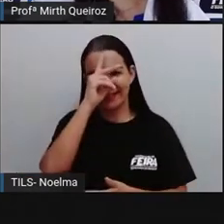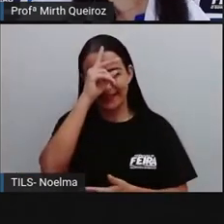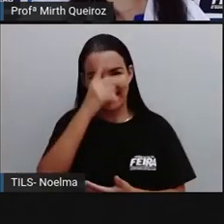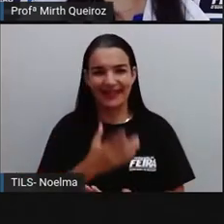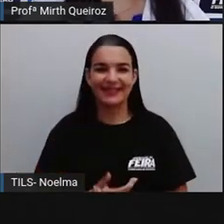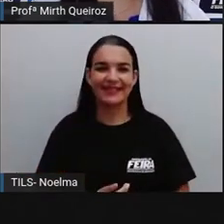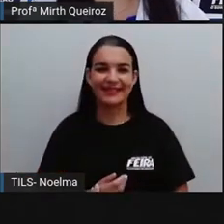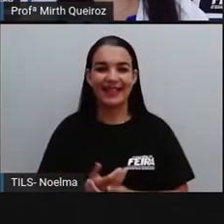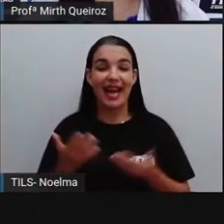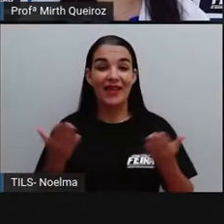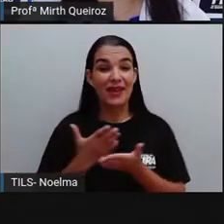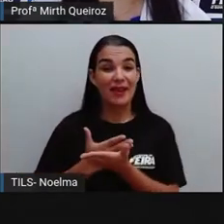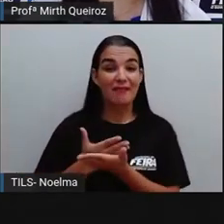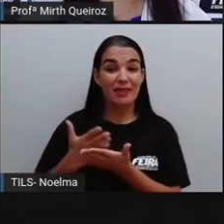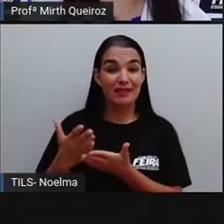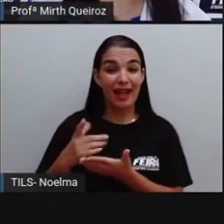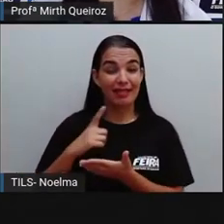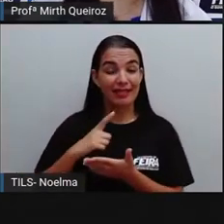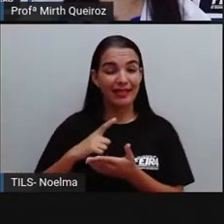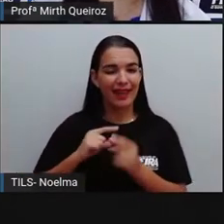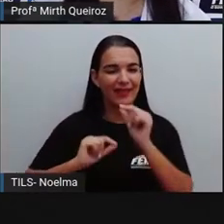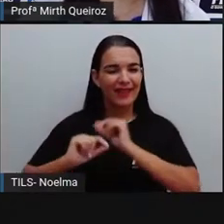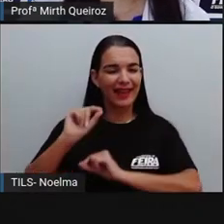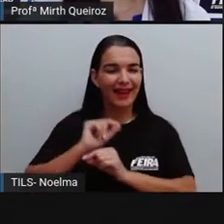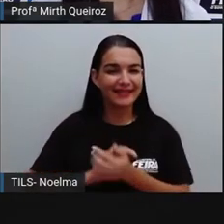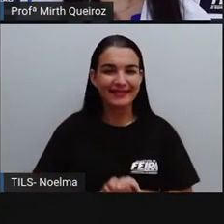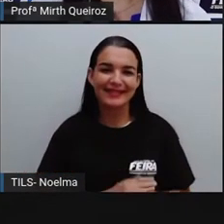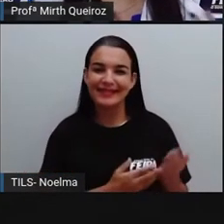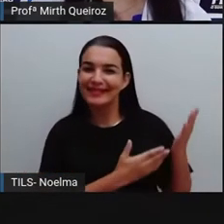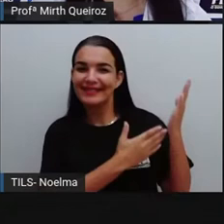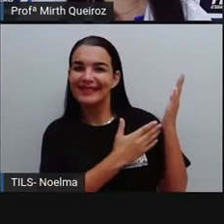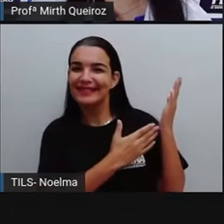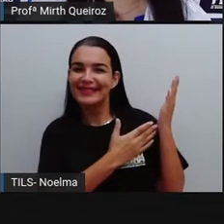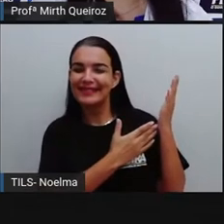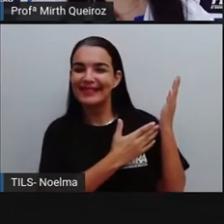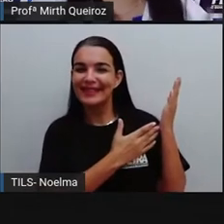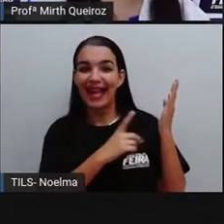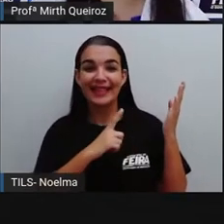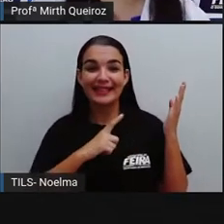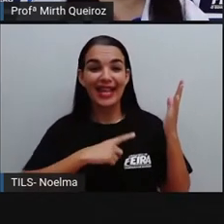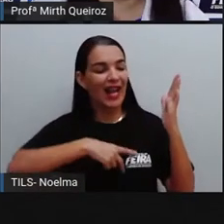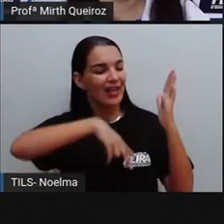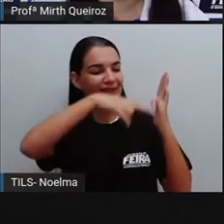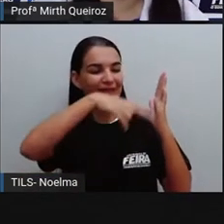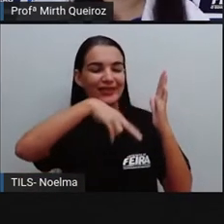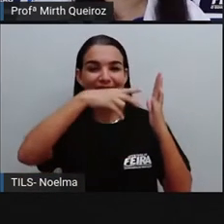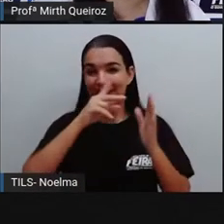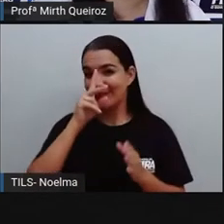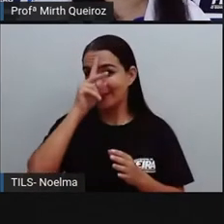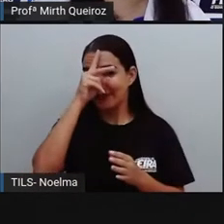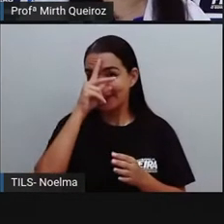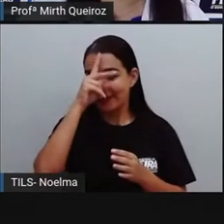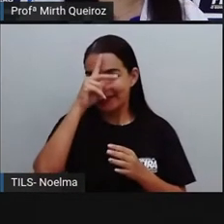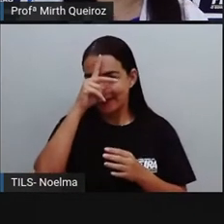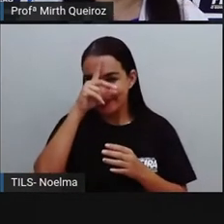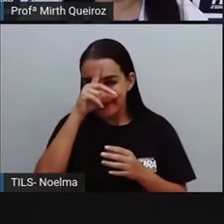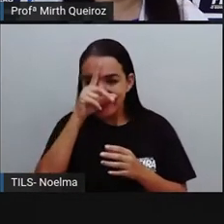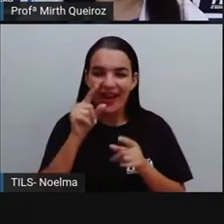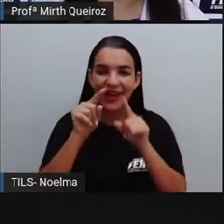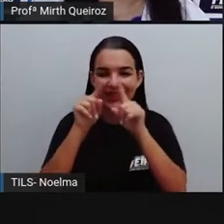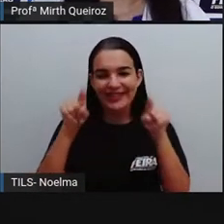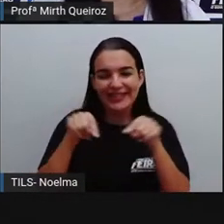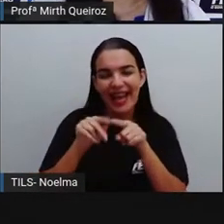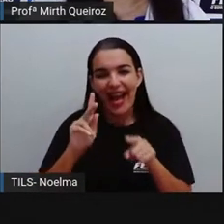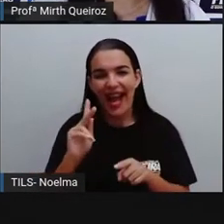E para começar, eu trouxe para vocês uma pequena história, né? Em quadrinhos